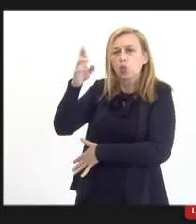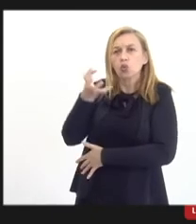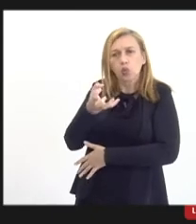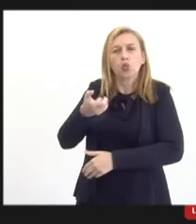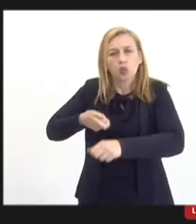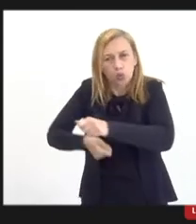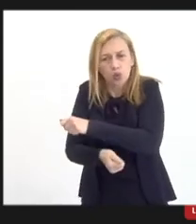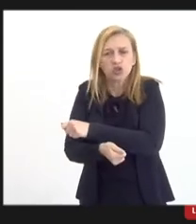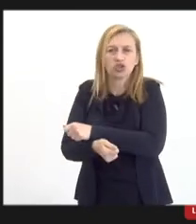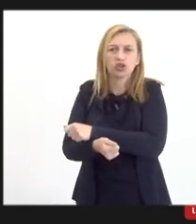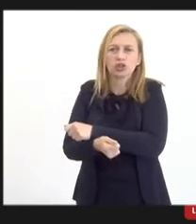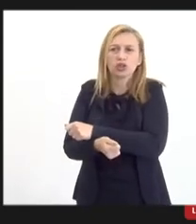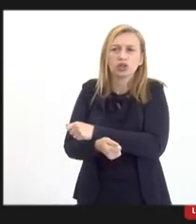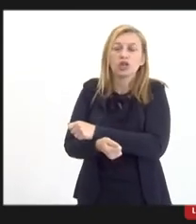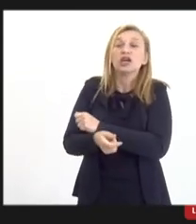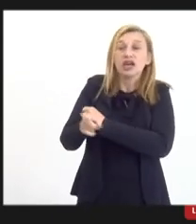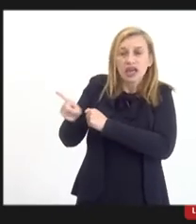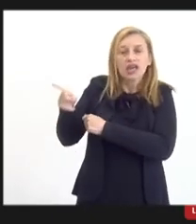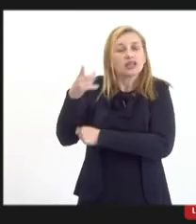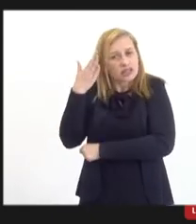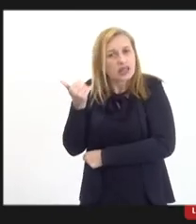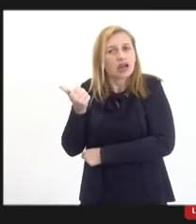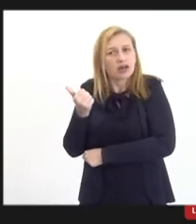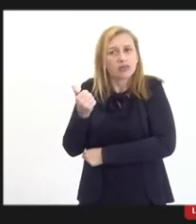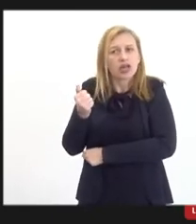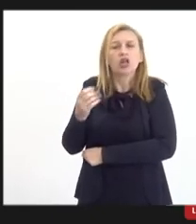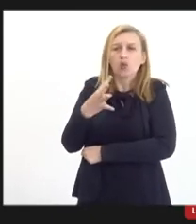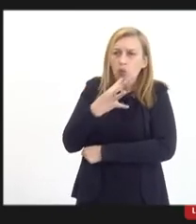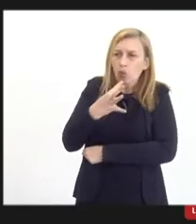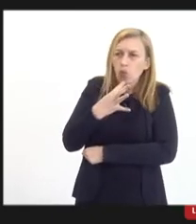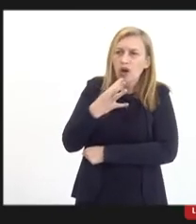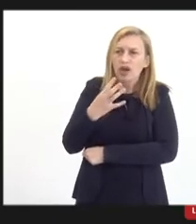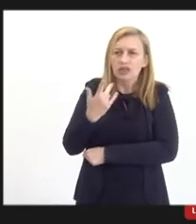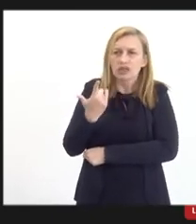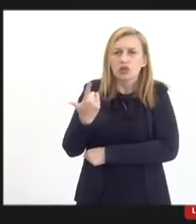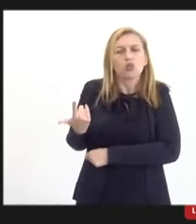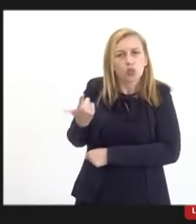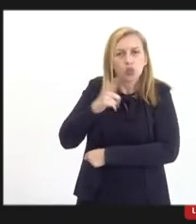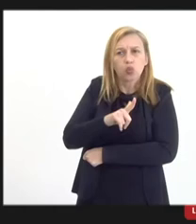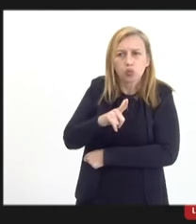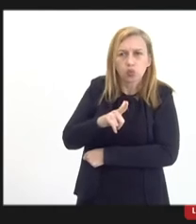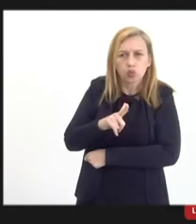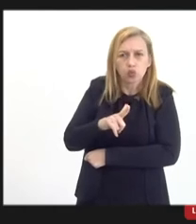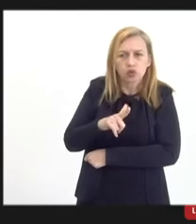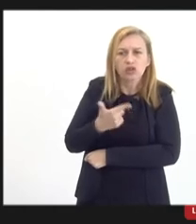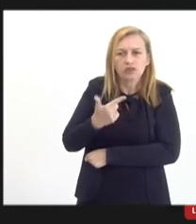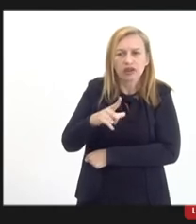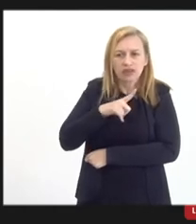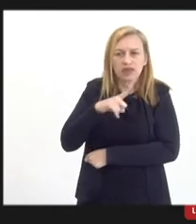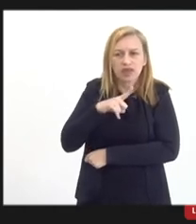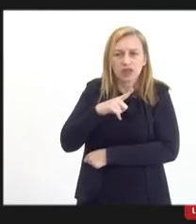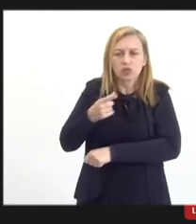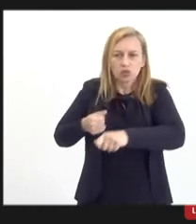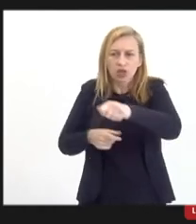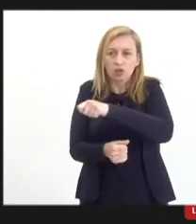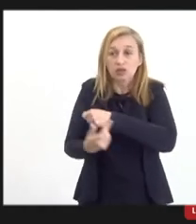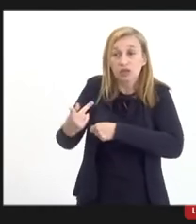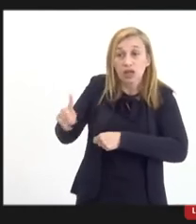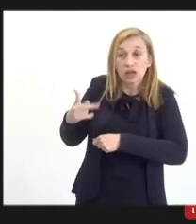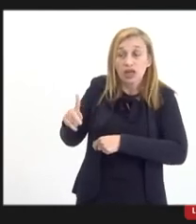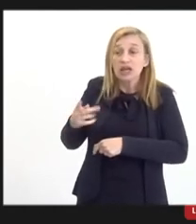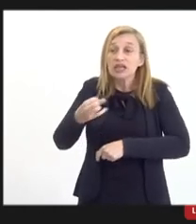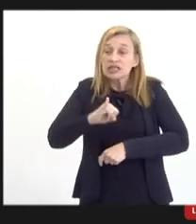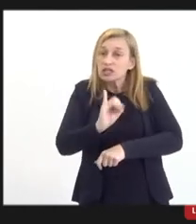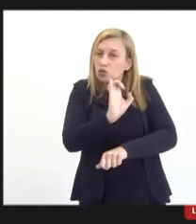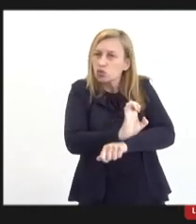investir nisso, porque ele vai ter... Ele reconhece o ganho de escala que ele vai ter no negócio dele. Então, se o